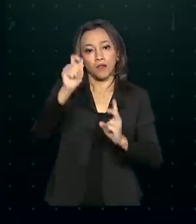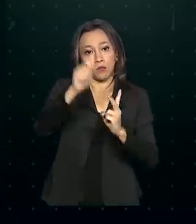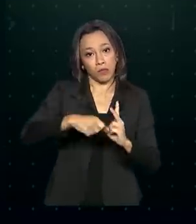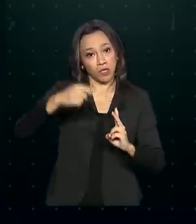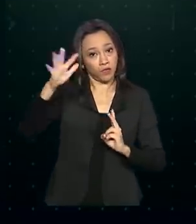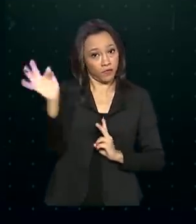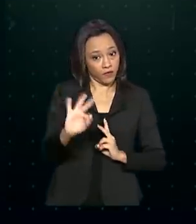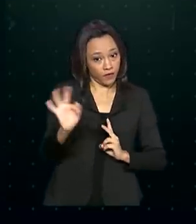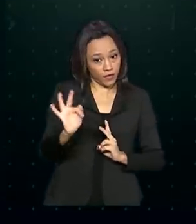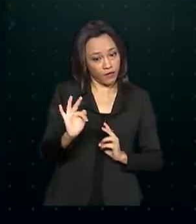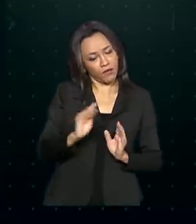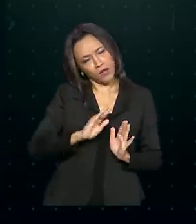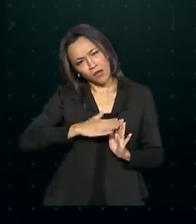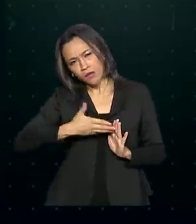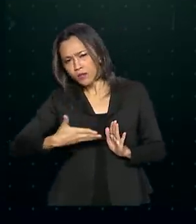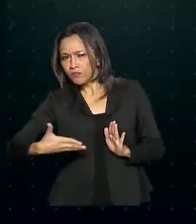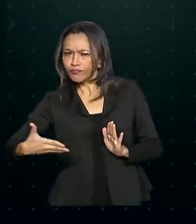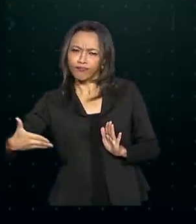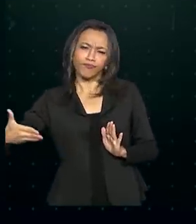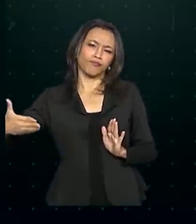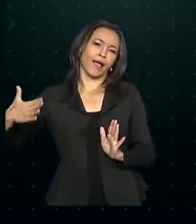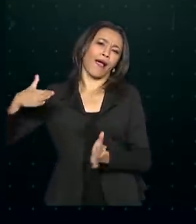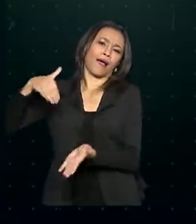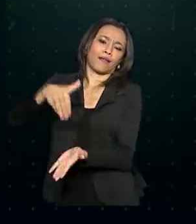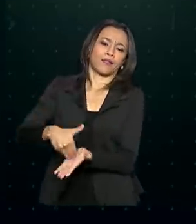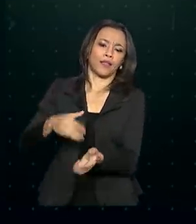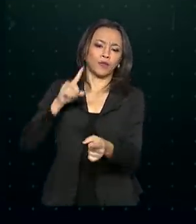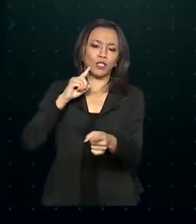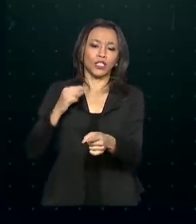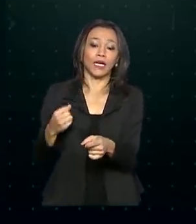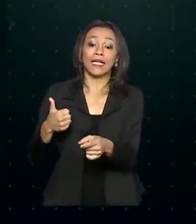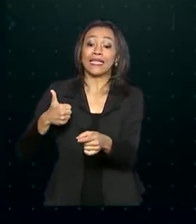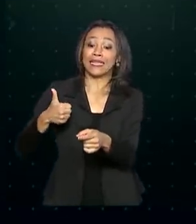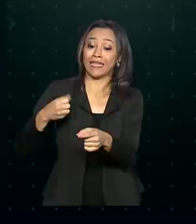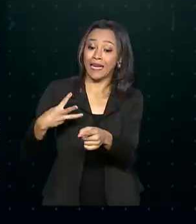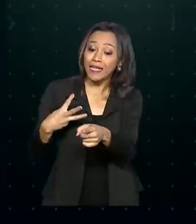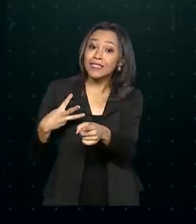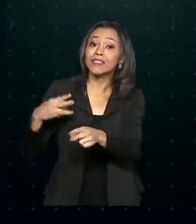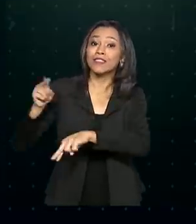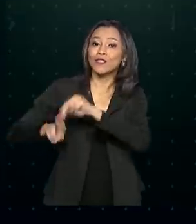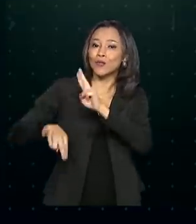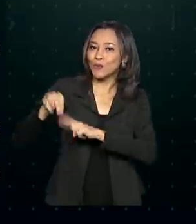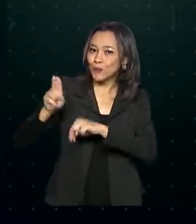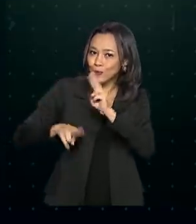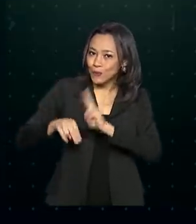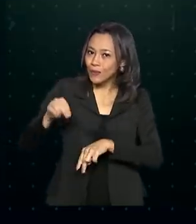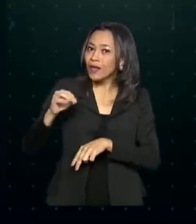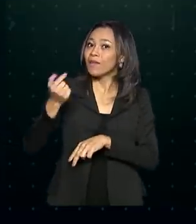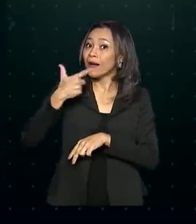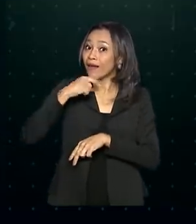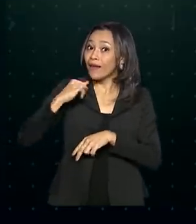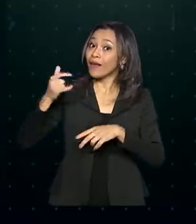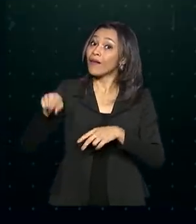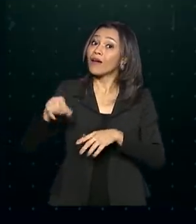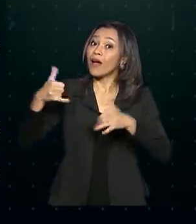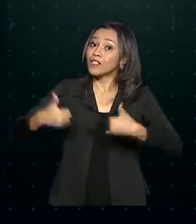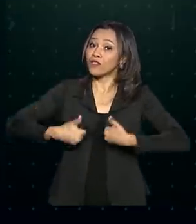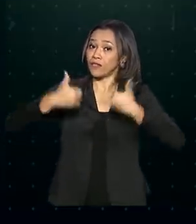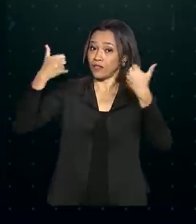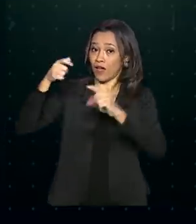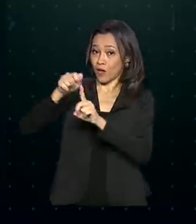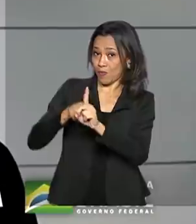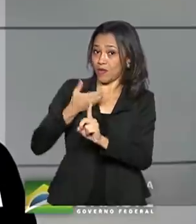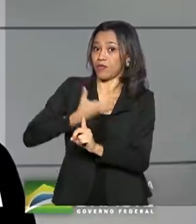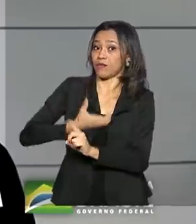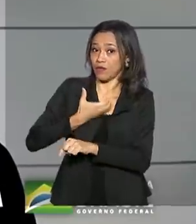em fevereiro. E assim por diante, até o dia 13 de junho, quando será a vez de quem faz aniversário em